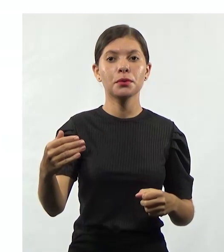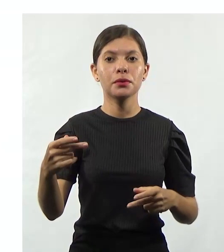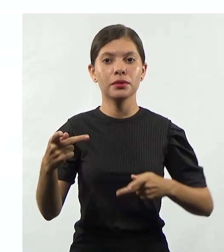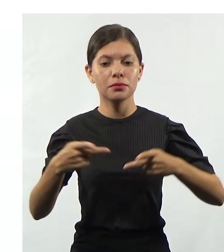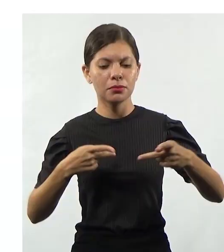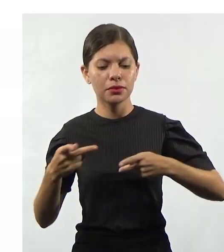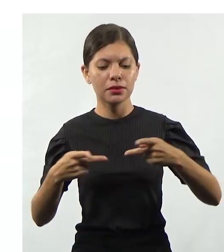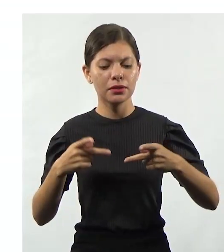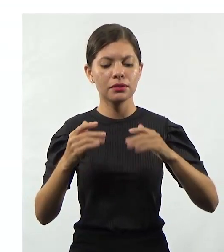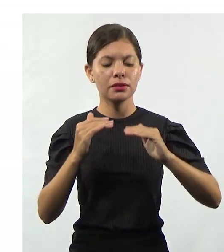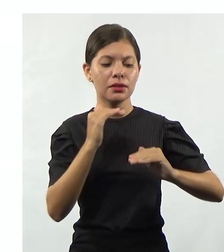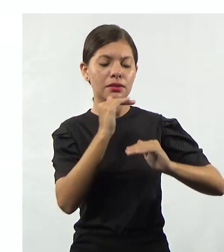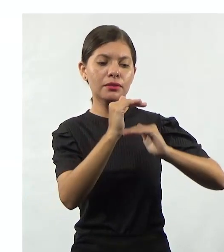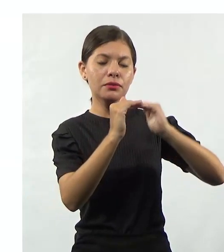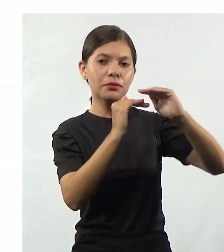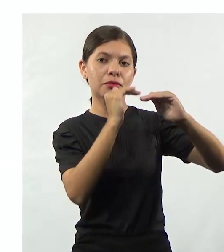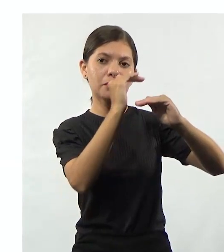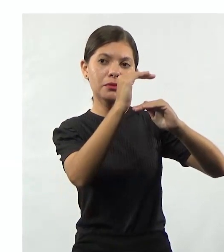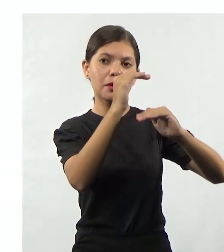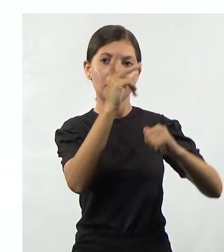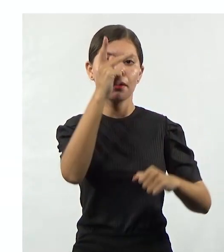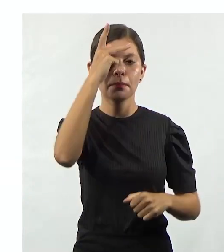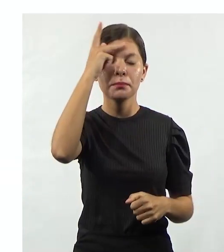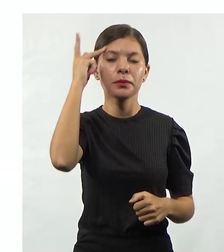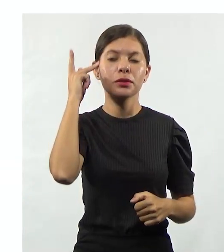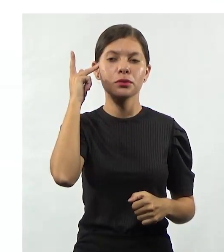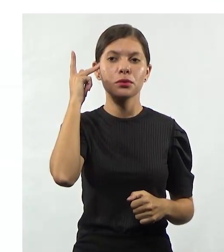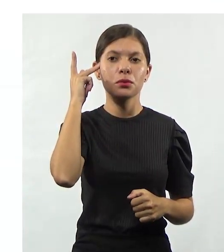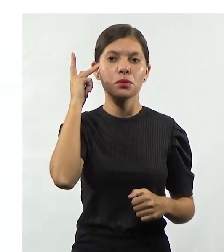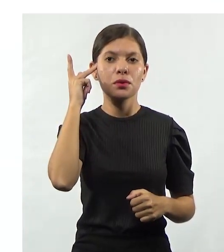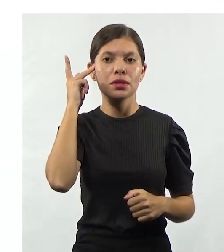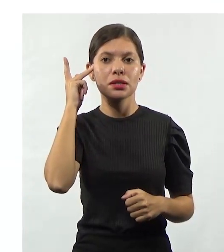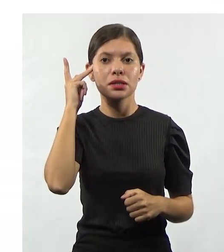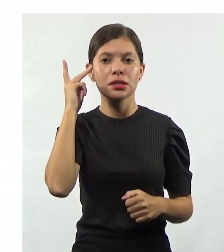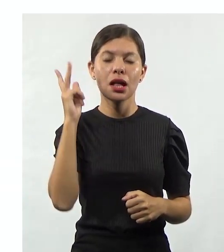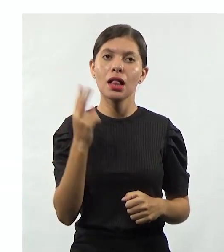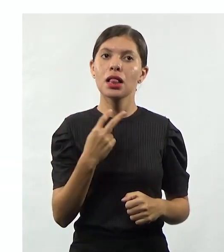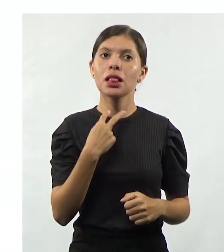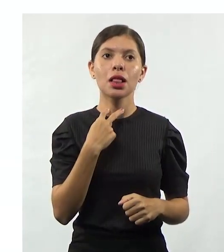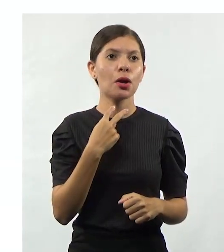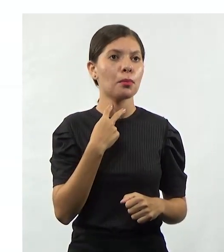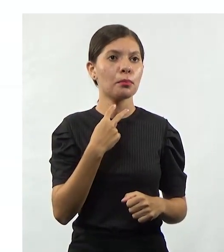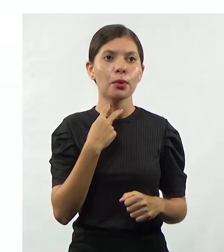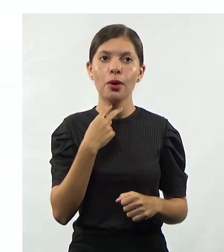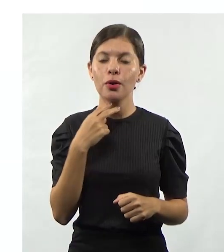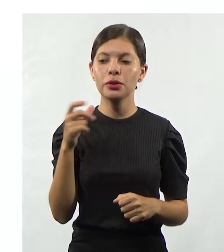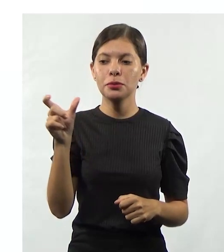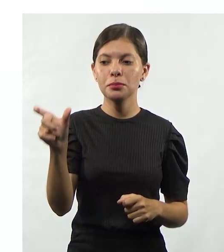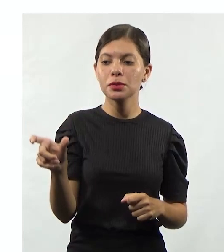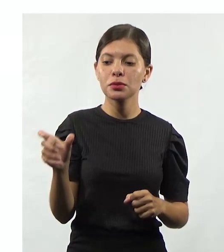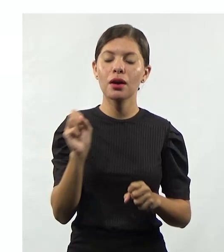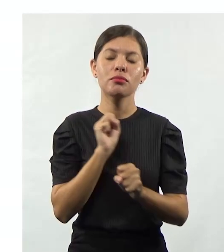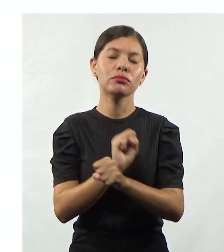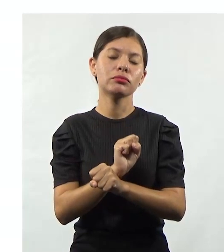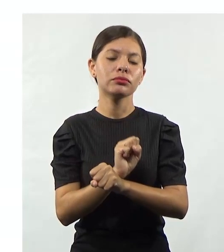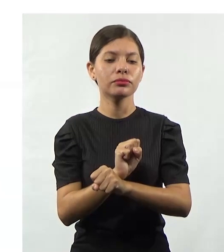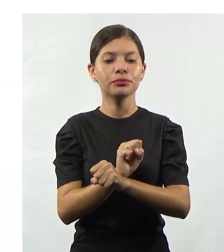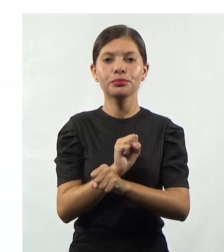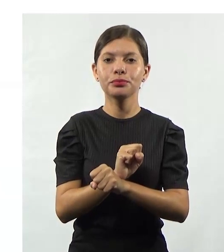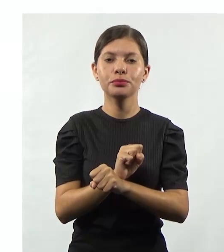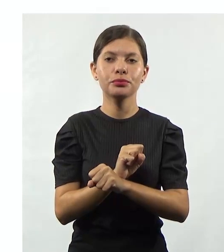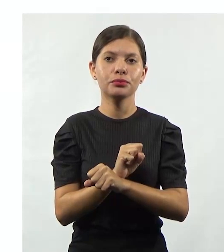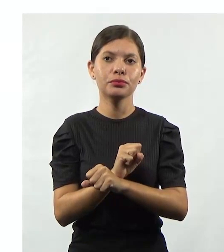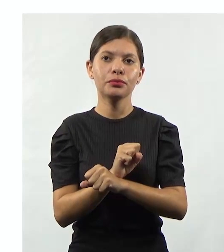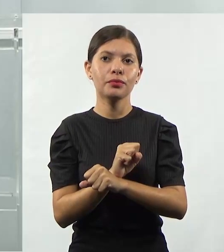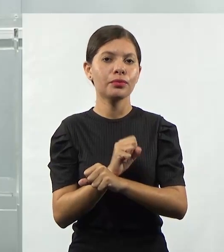o processo de desenvolver pessoas, ou seja, elas não podem ficar paradas. A gente sempre é ser humano, a gente